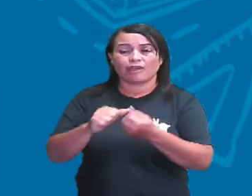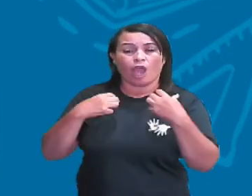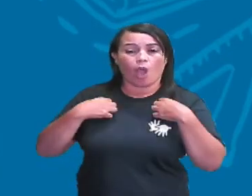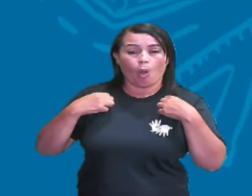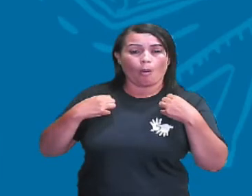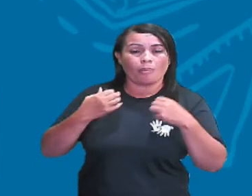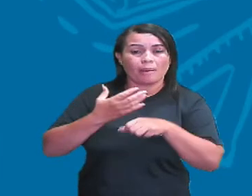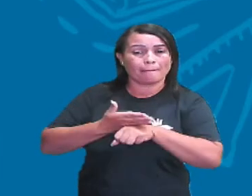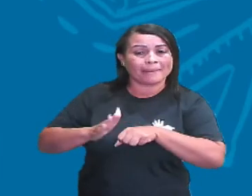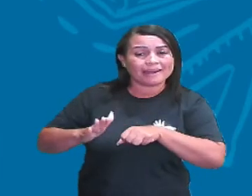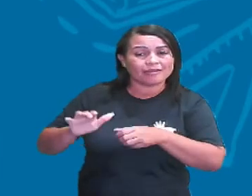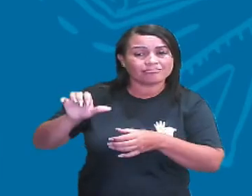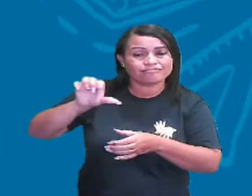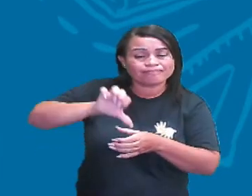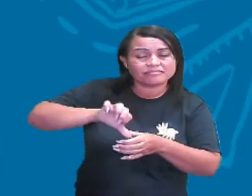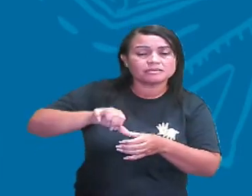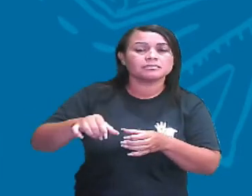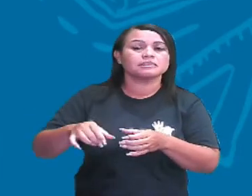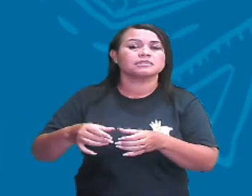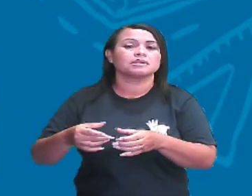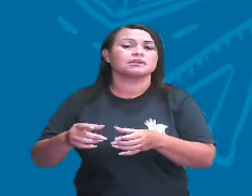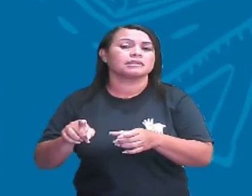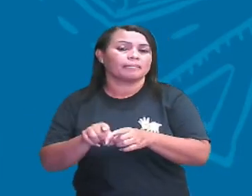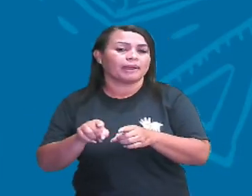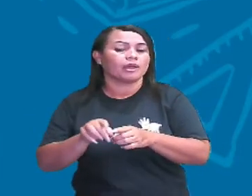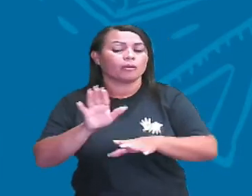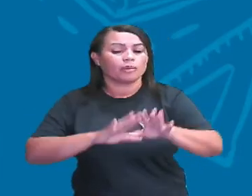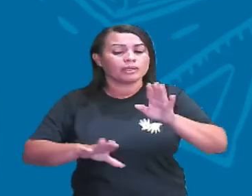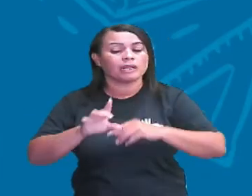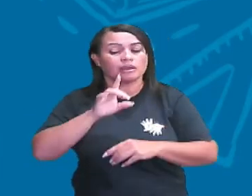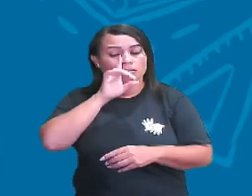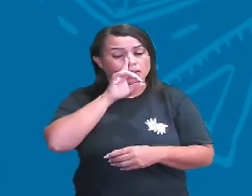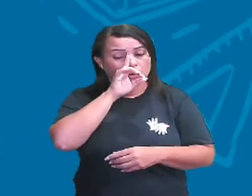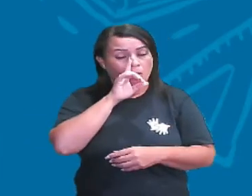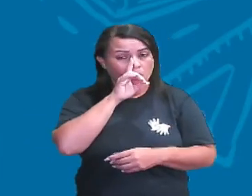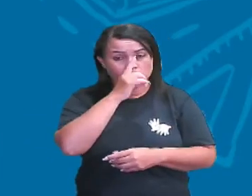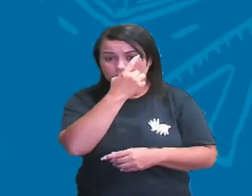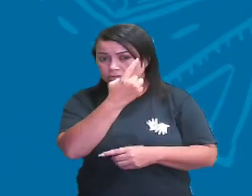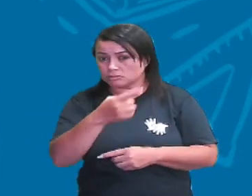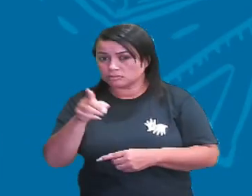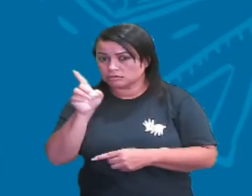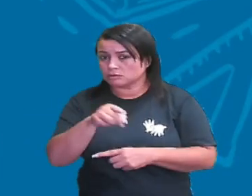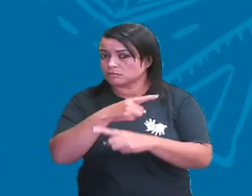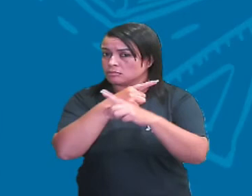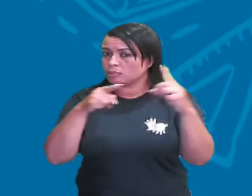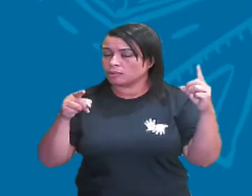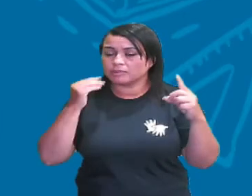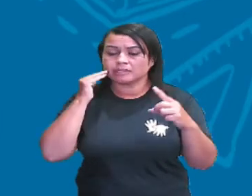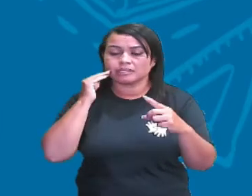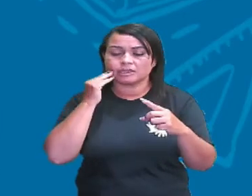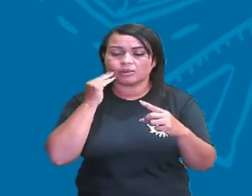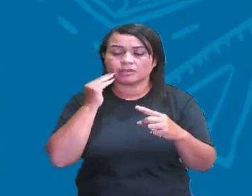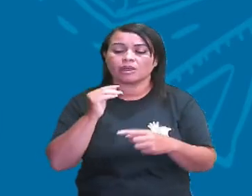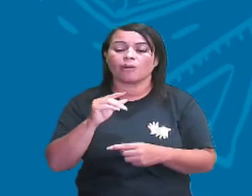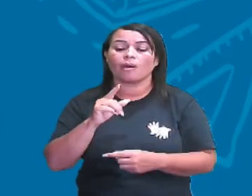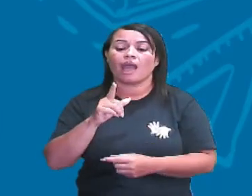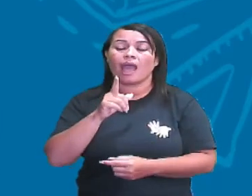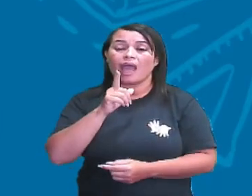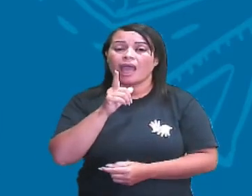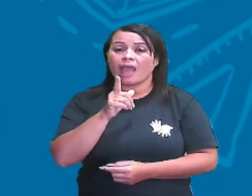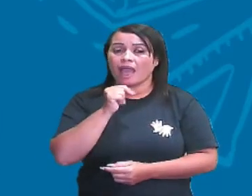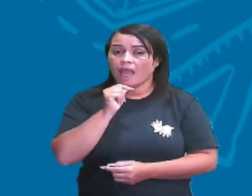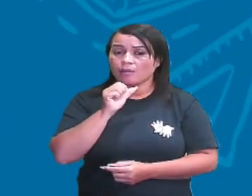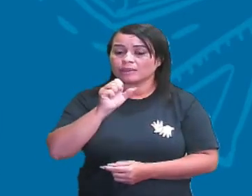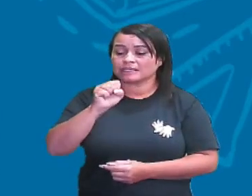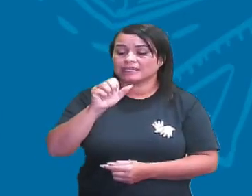Fazer uma mistura de água sanitária com vinagre, não faça. Então, água sanitária não deve ser misturada com nada, gente, com nenhum produto de